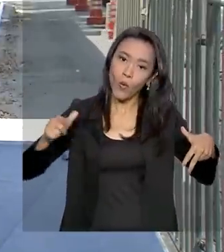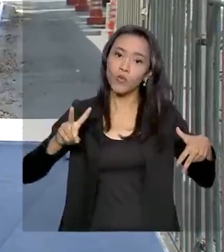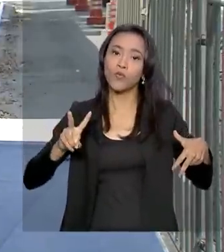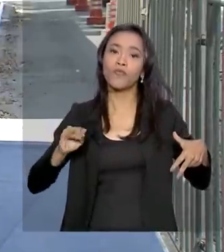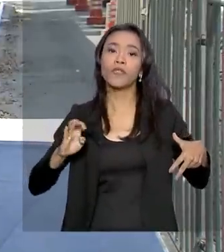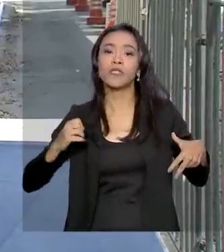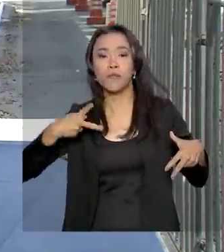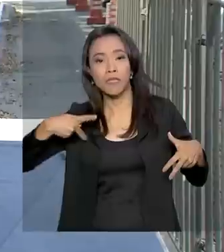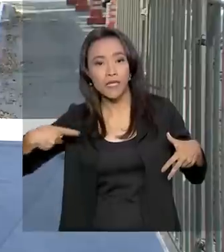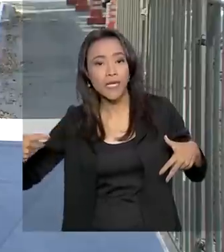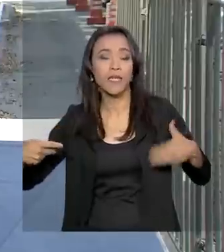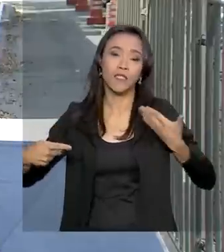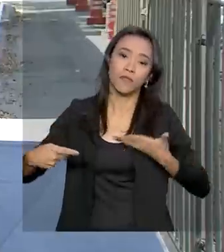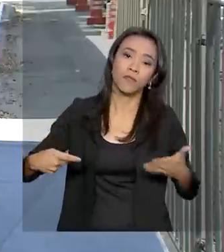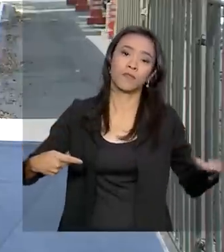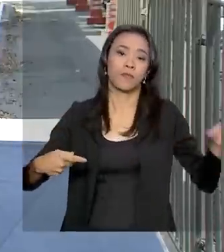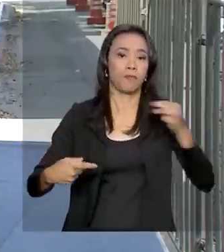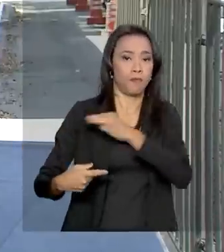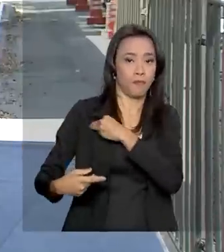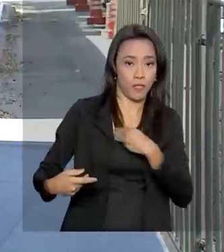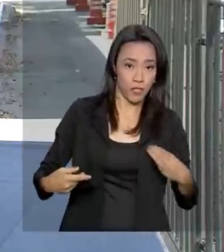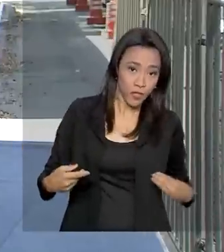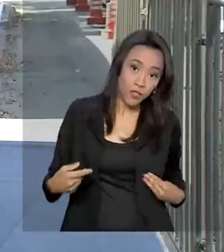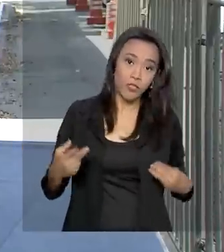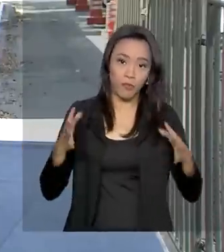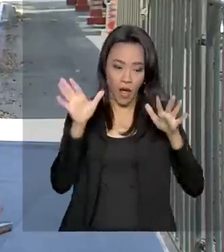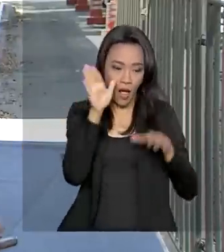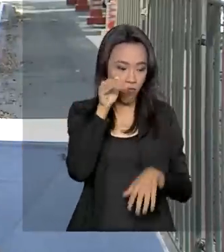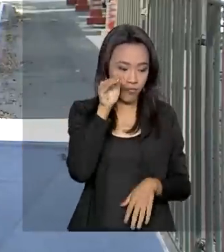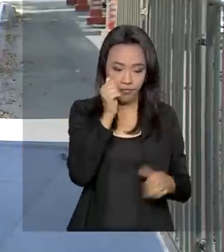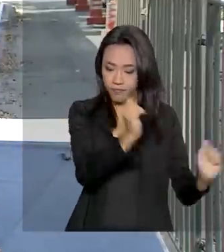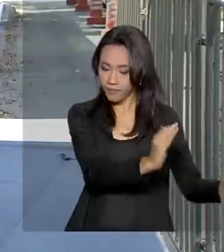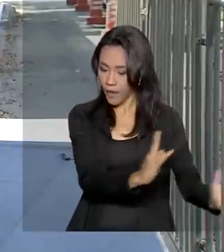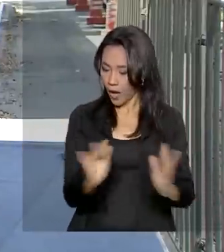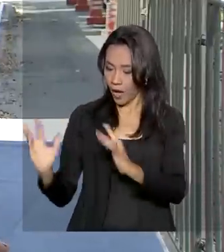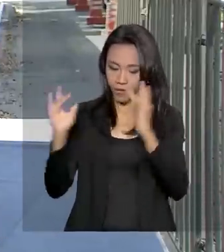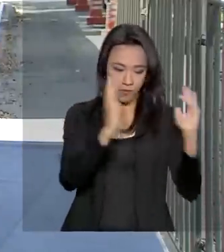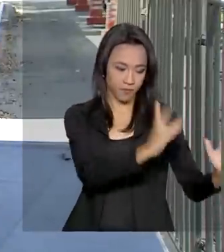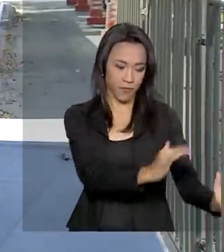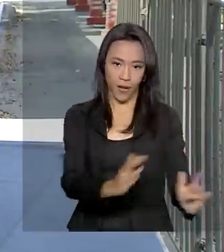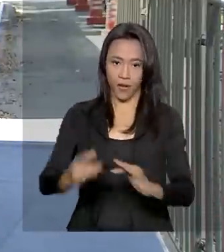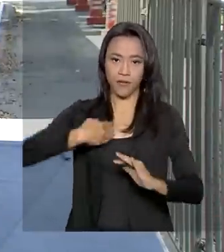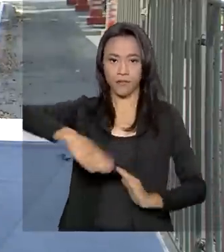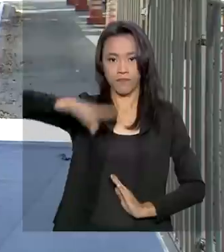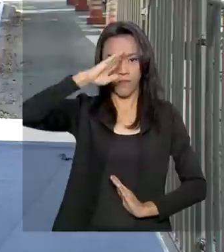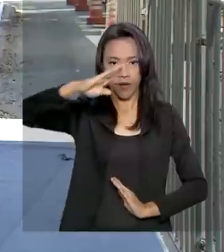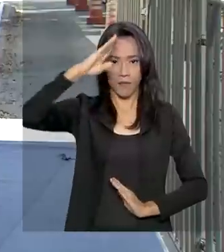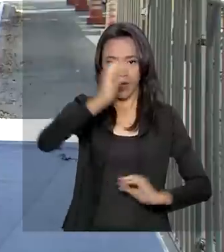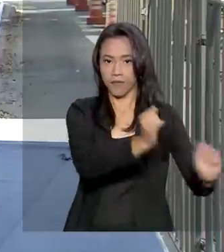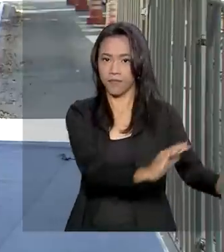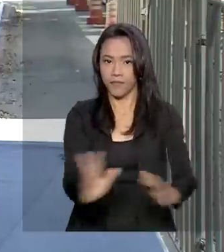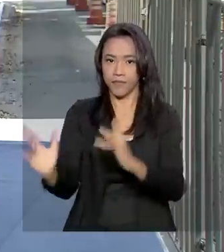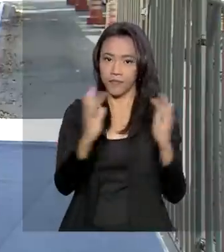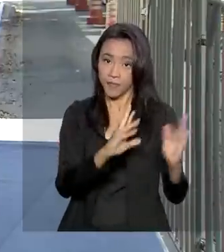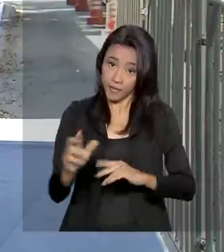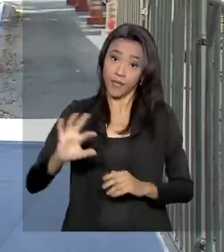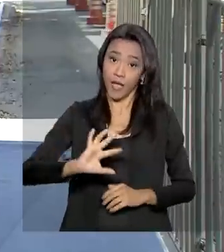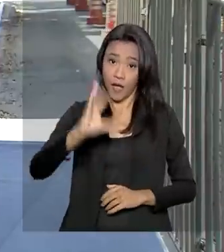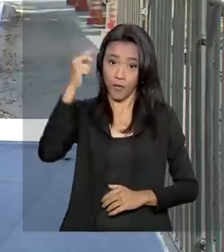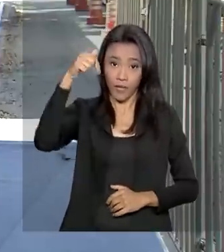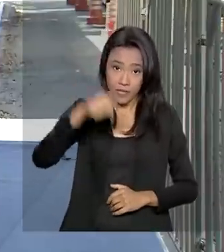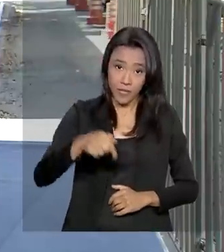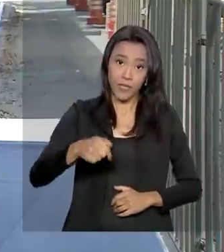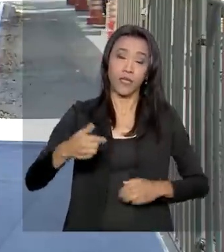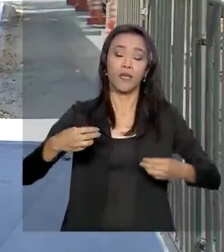-presidente e ministros, para acompanhar o desfile de 7 de setembro, que ocorre aqui na pista norte da esplanada dos